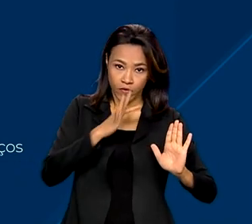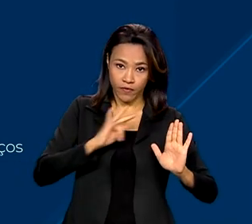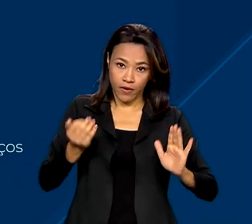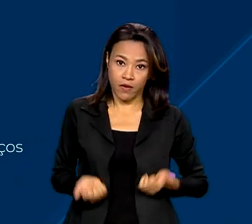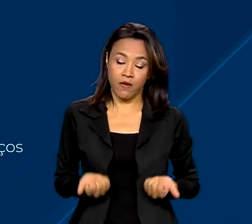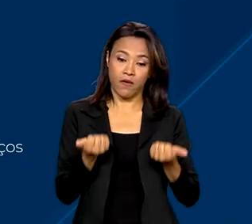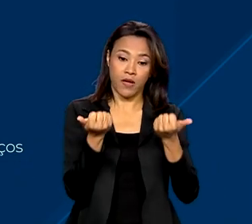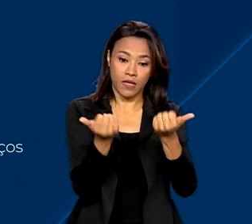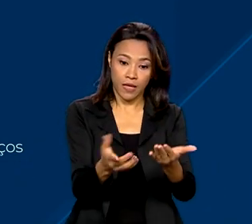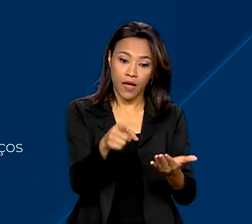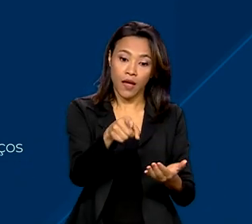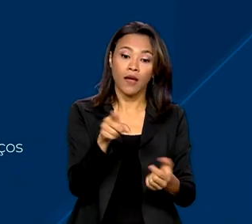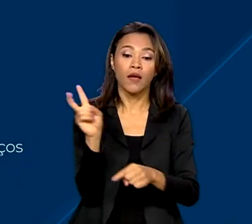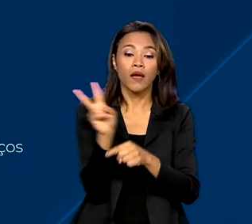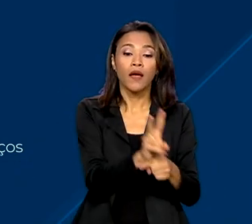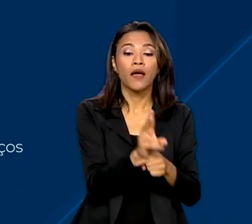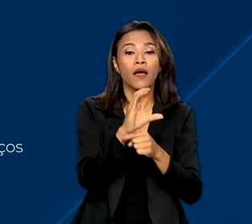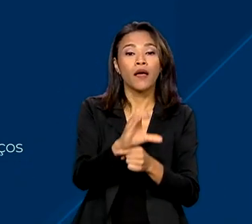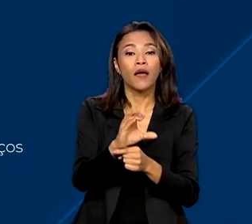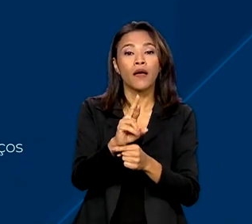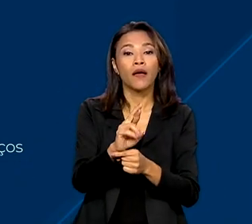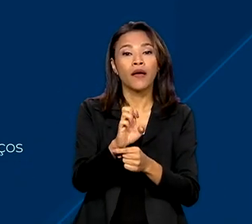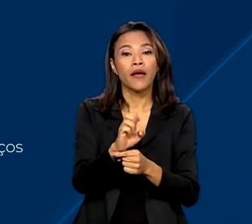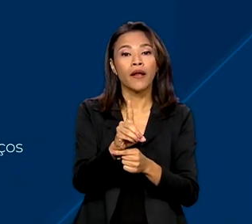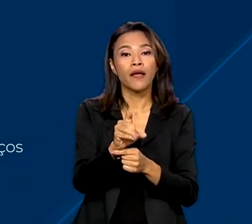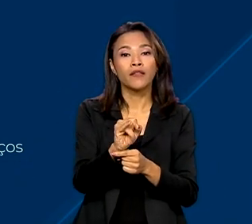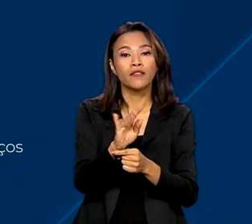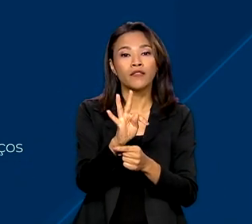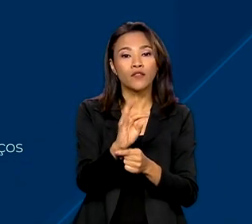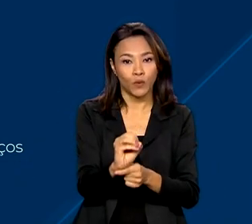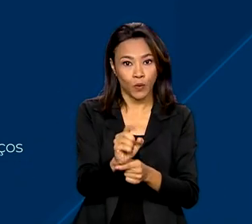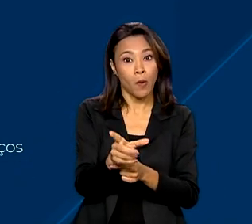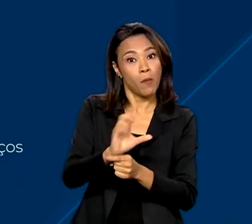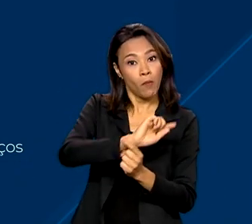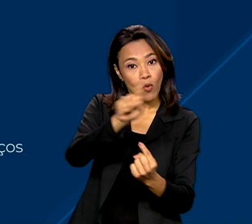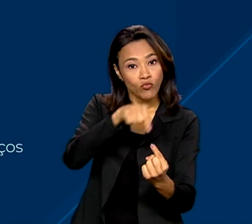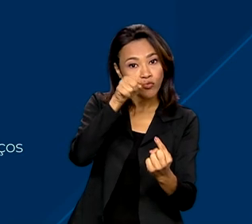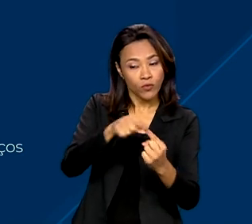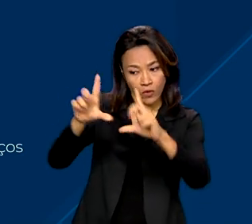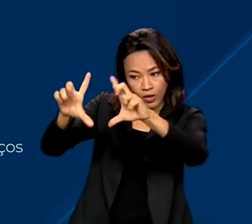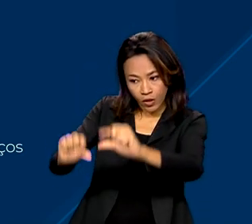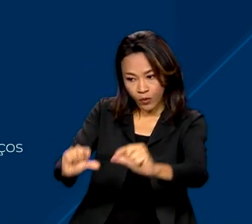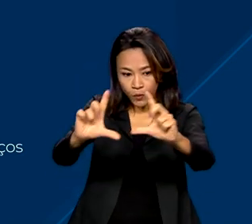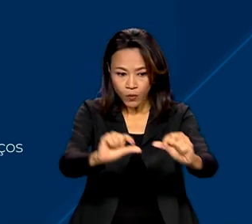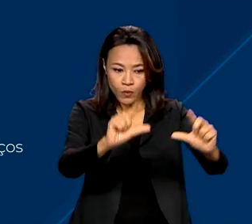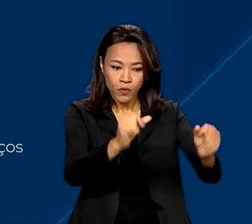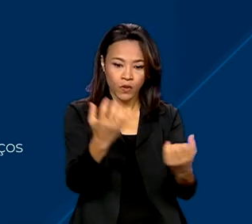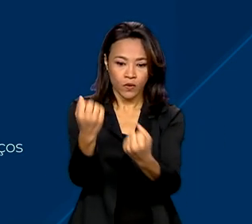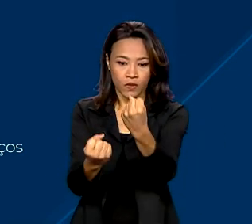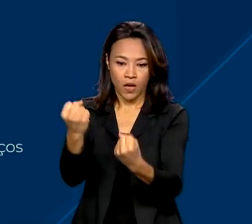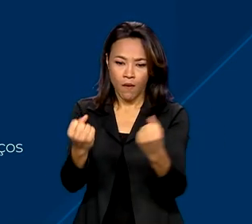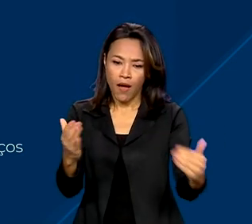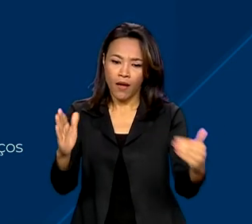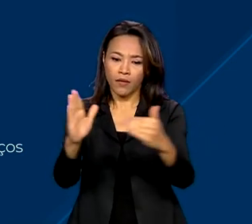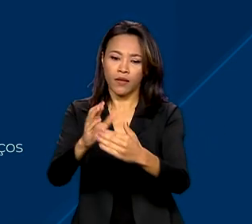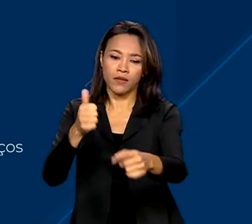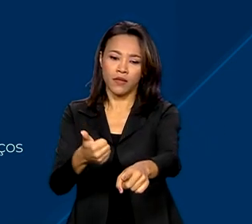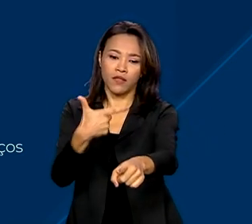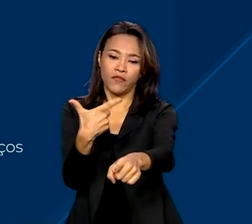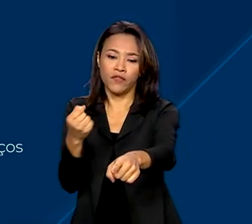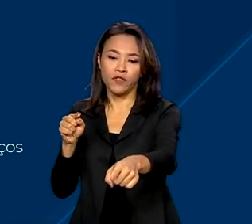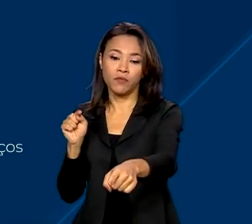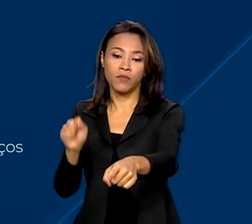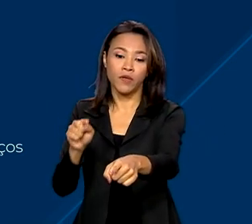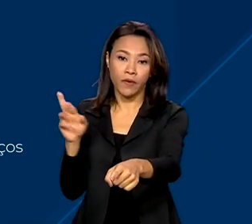empresas do setor para viabilizar a redução do valor dos automóveis de passeio, que custam até 120 mil